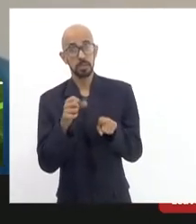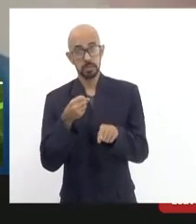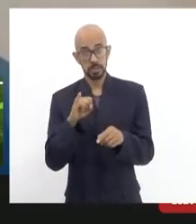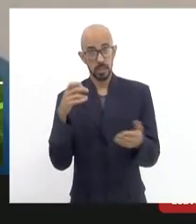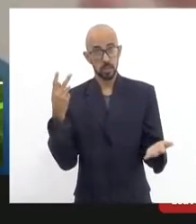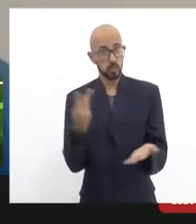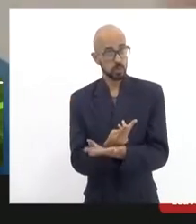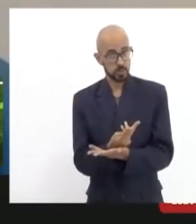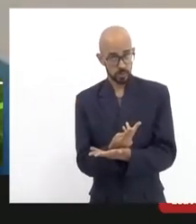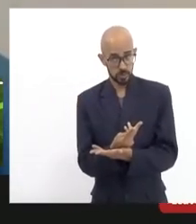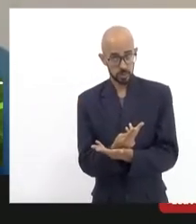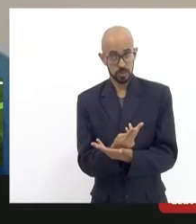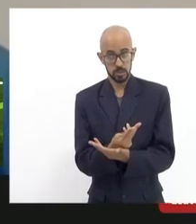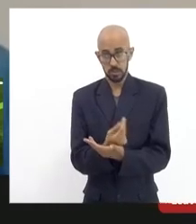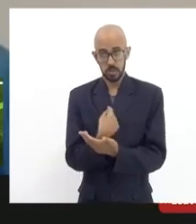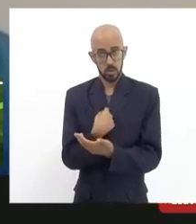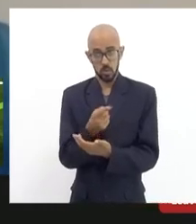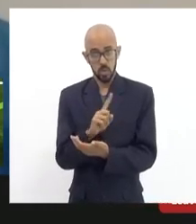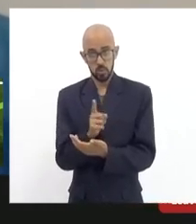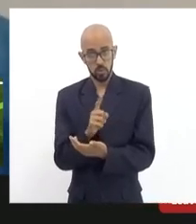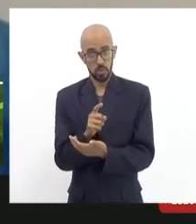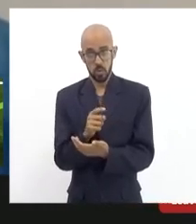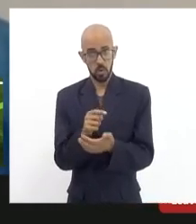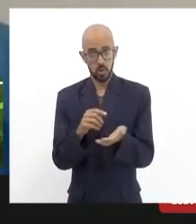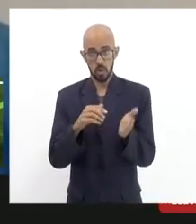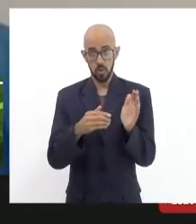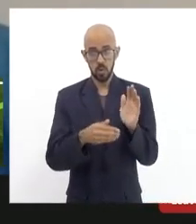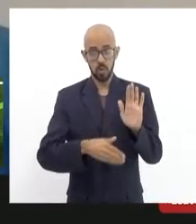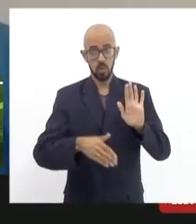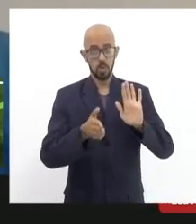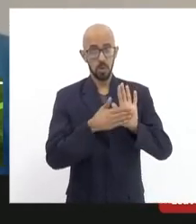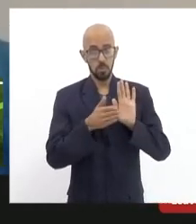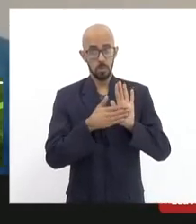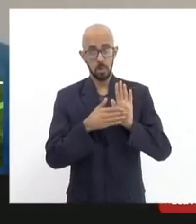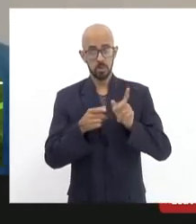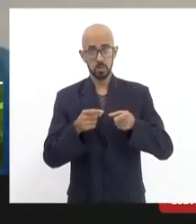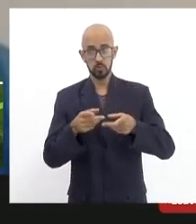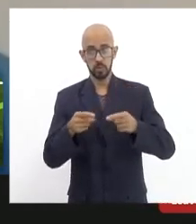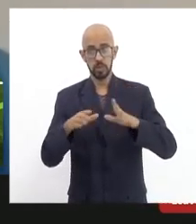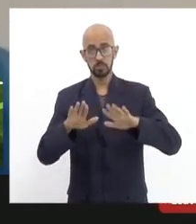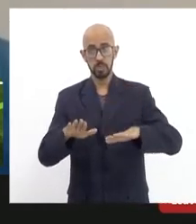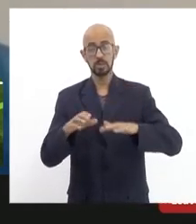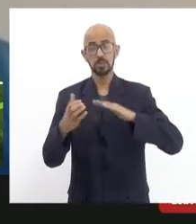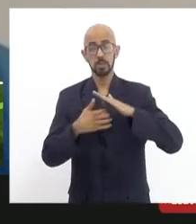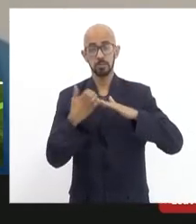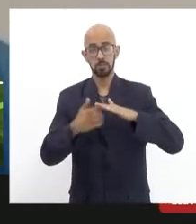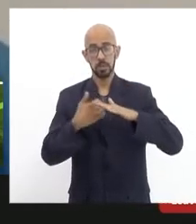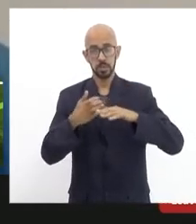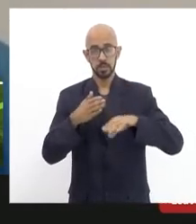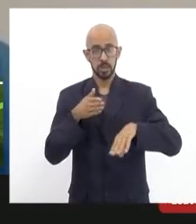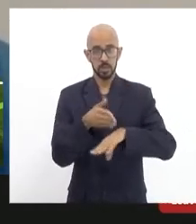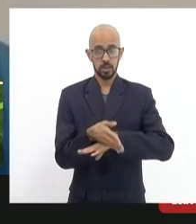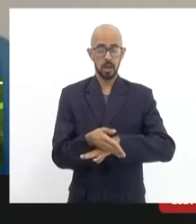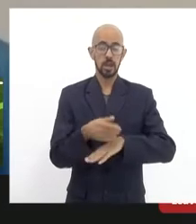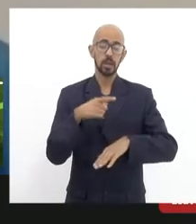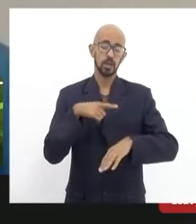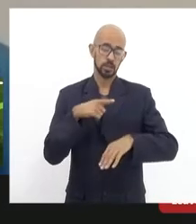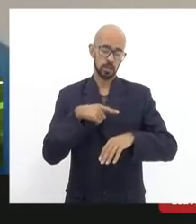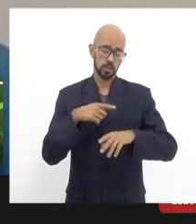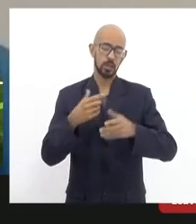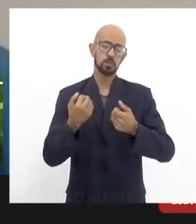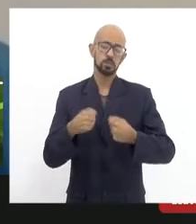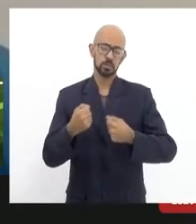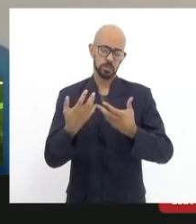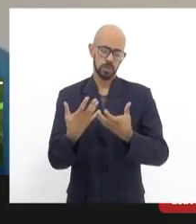o eu não estou defendendo nem de longe é só importante dizer que a empresa que entra obriga-se a essas obrigações todas então